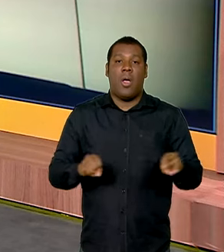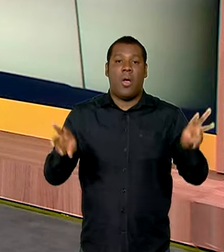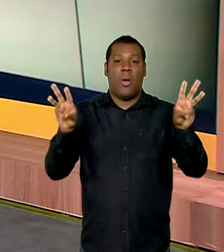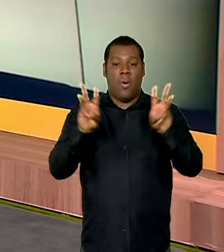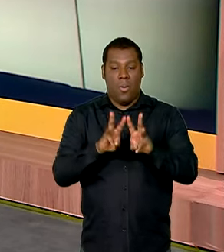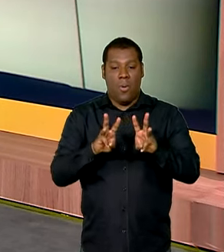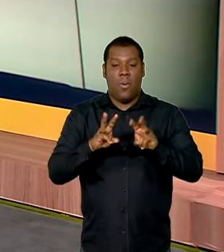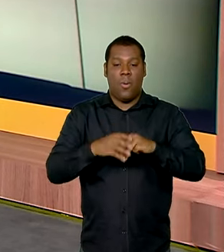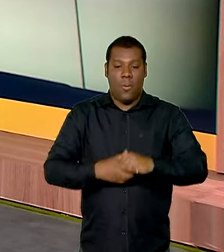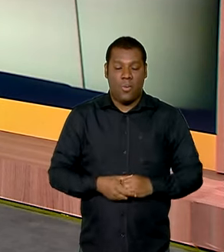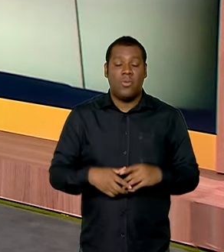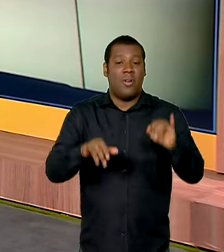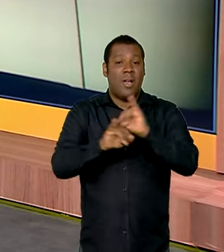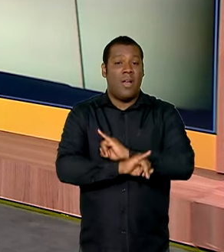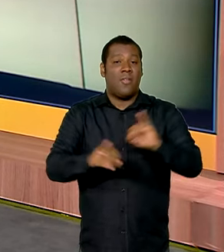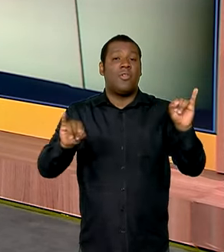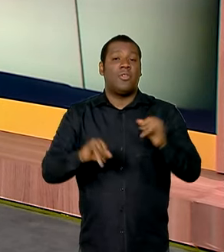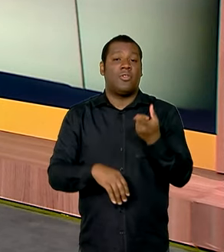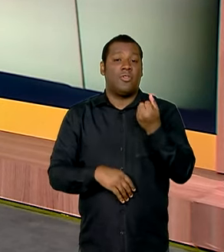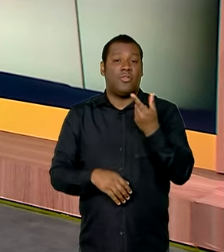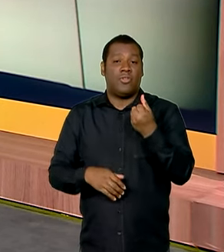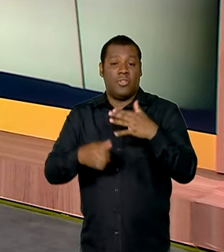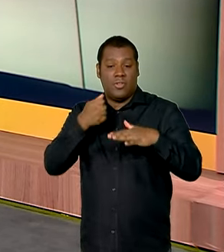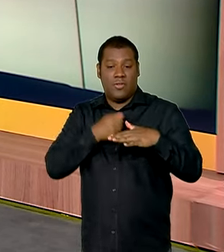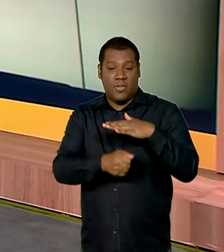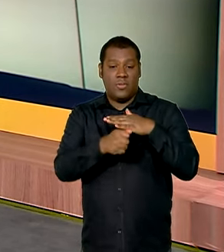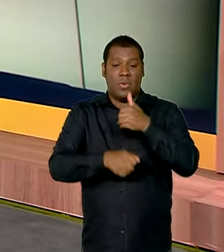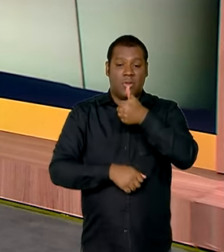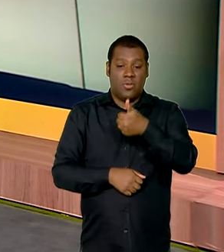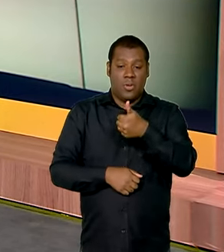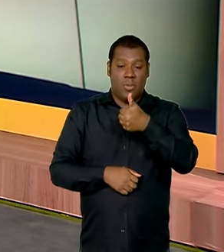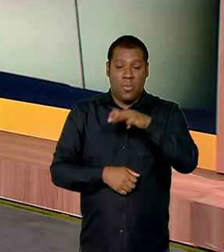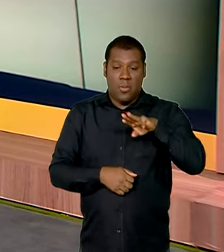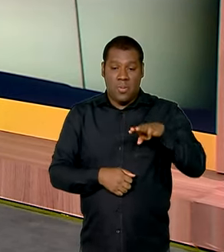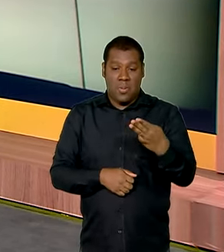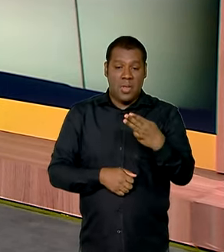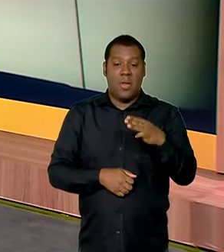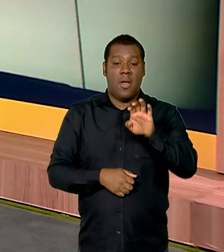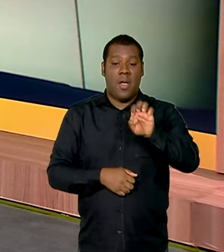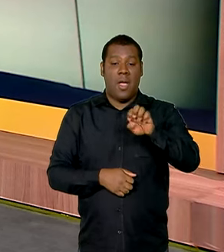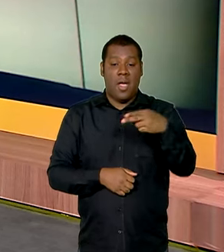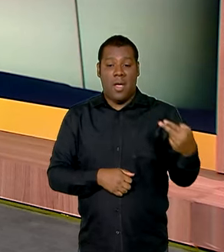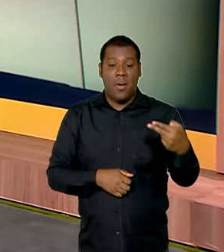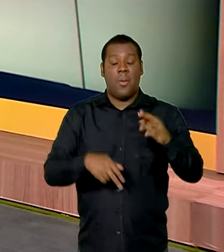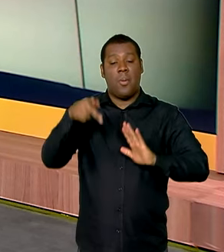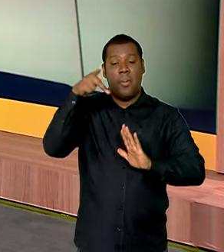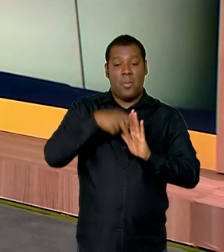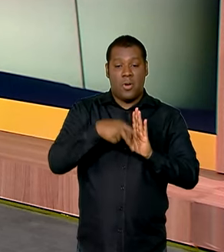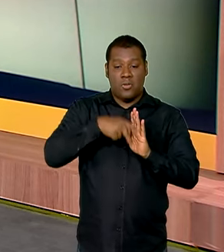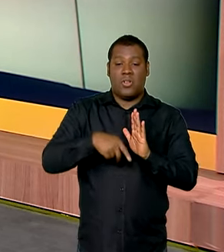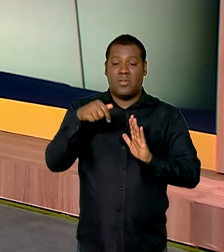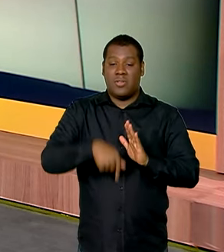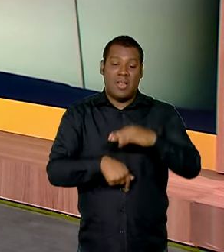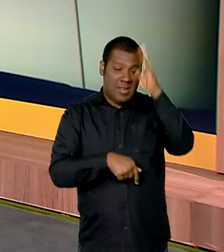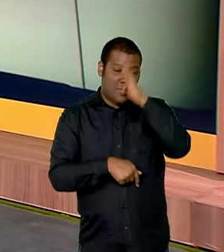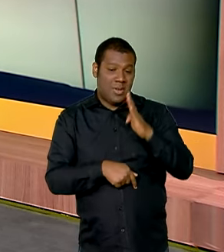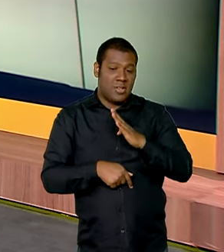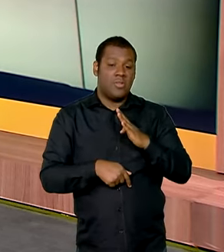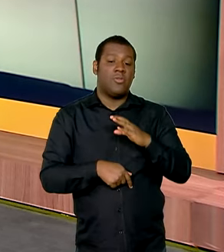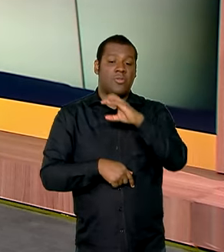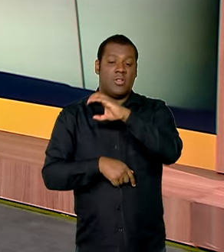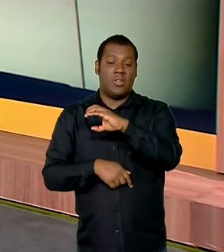Desenvolvimento Industrial anunciou aí um investimento de um milhão e meio de euros em projetos brasileiros de